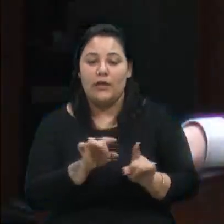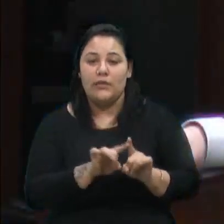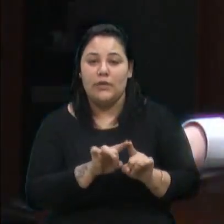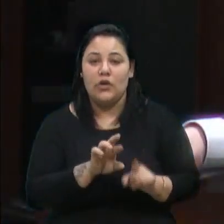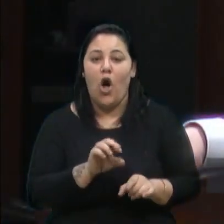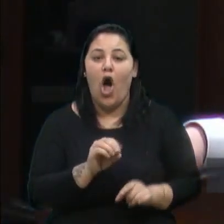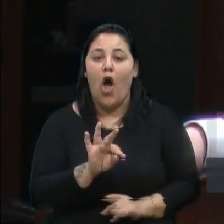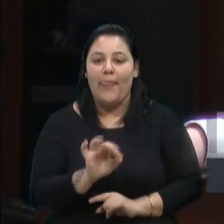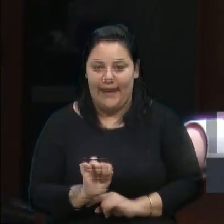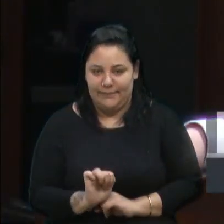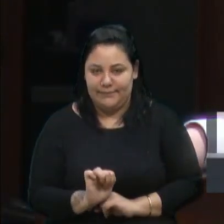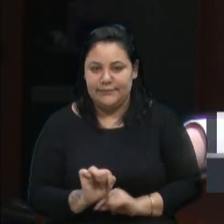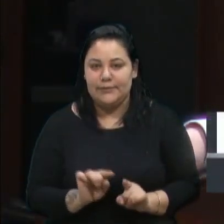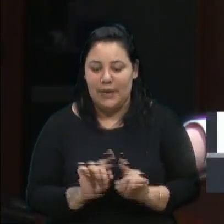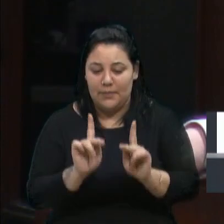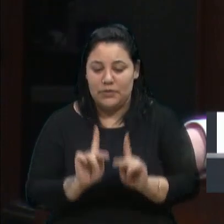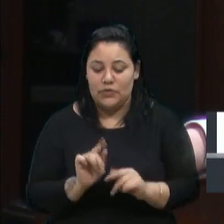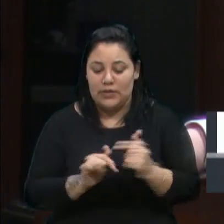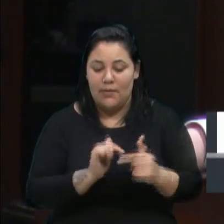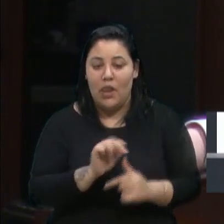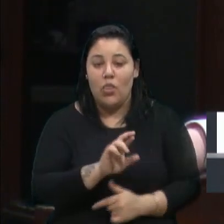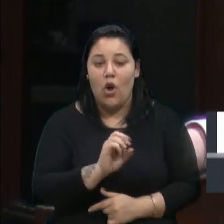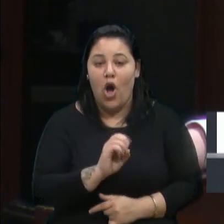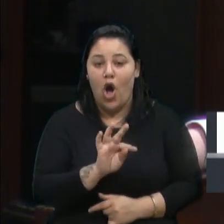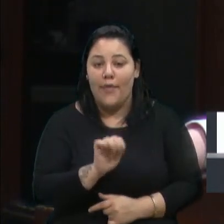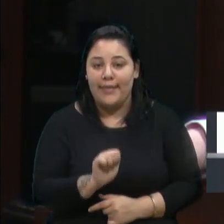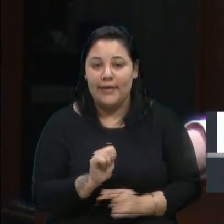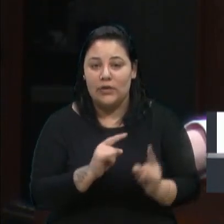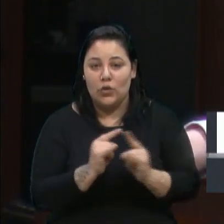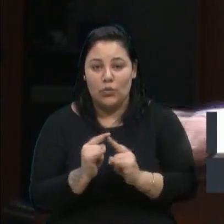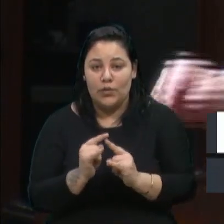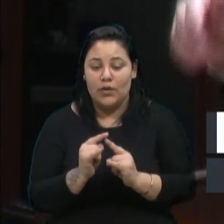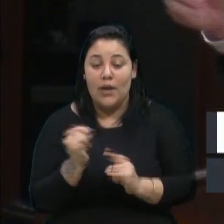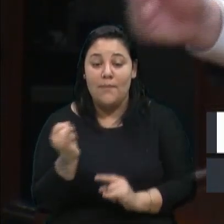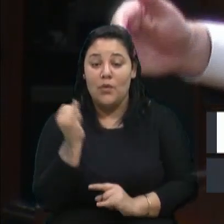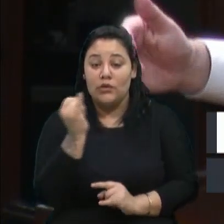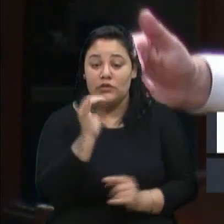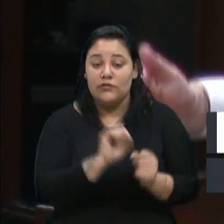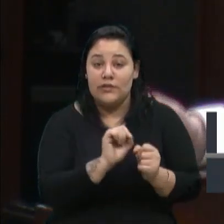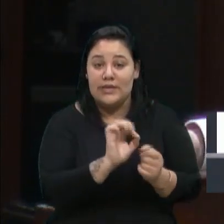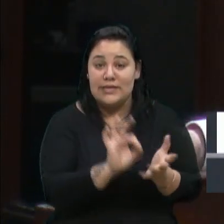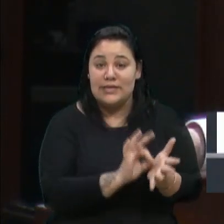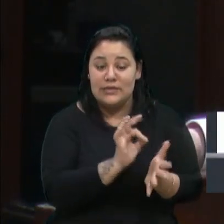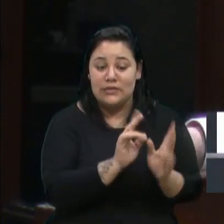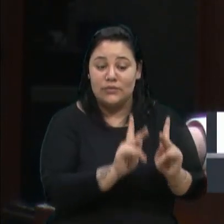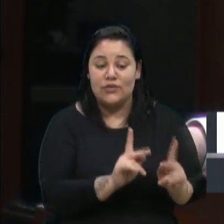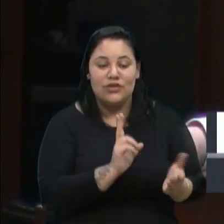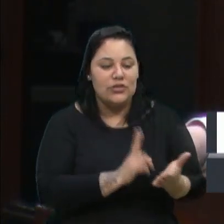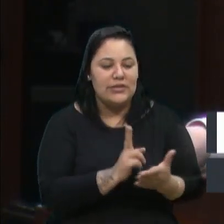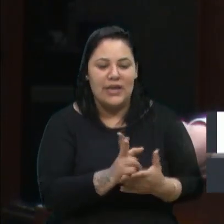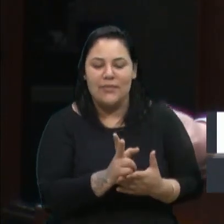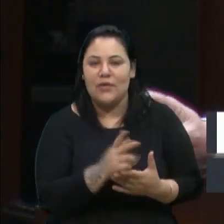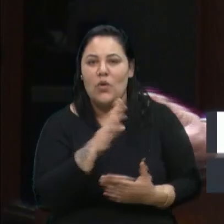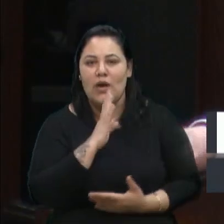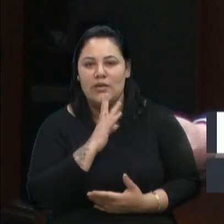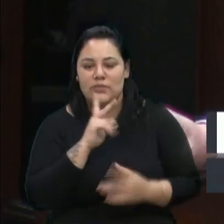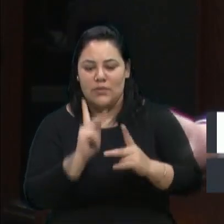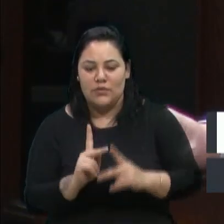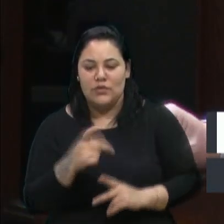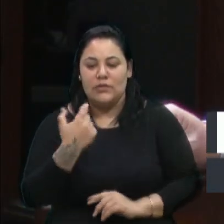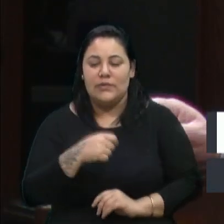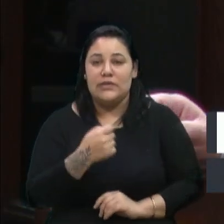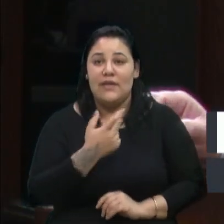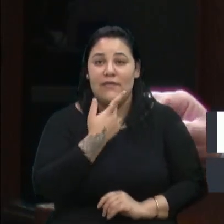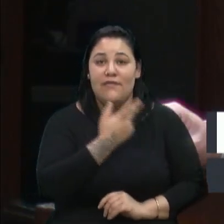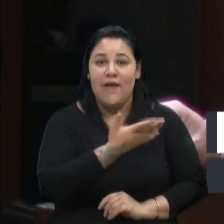Rotary Club. Importante a gente cadastrar essas pessoas, a gente sempre conhece uma pessoa que esteja precisando, dizer que